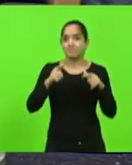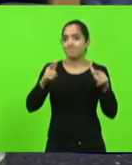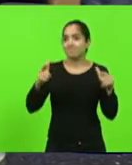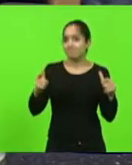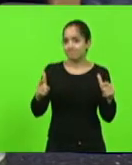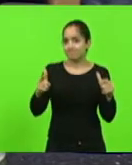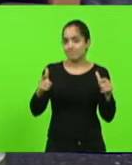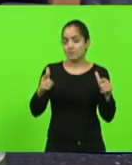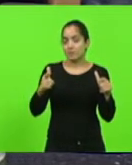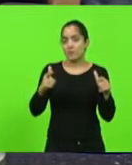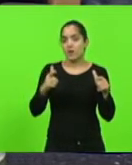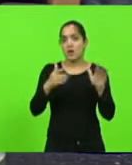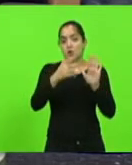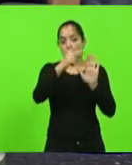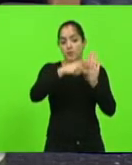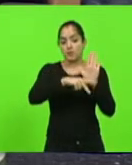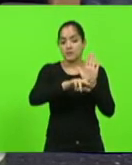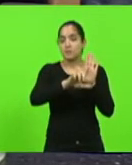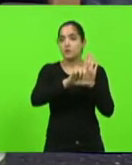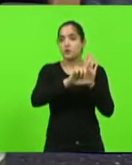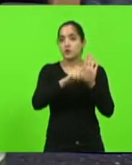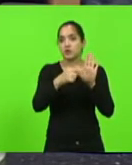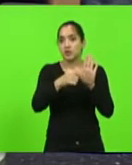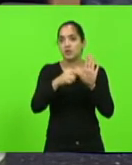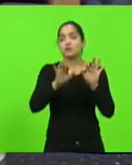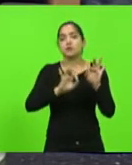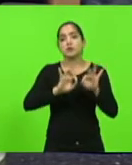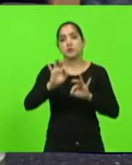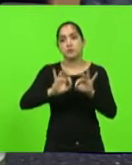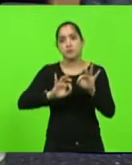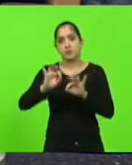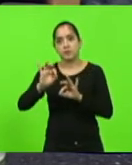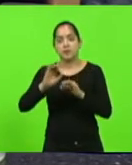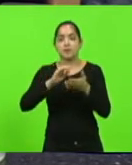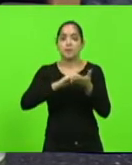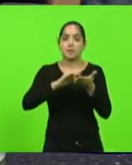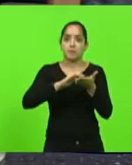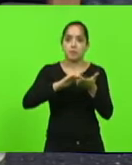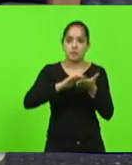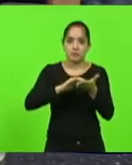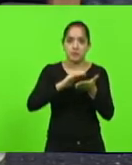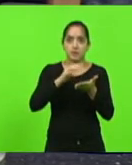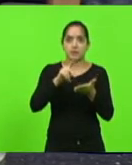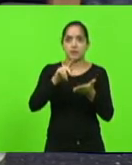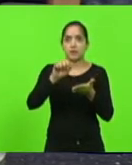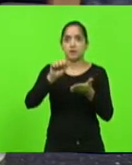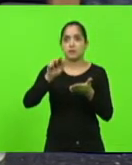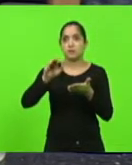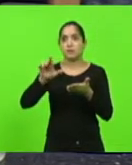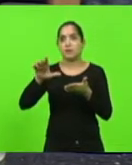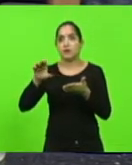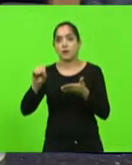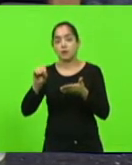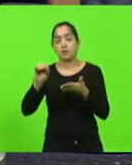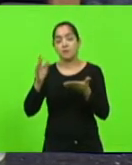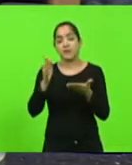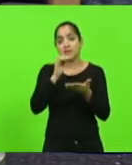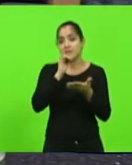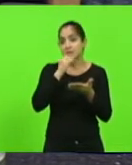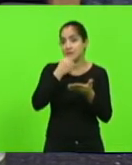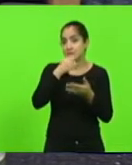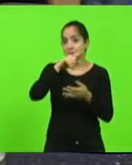esse projeto que foi construído pelos líderes, estava o secretário Paulo Eli da Fazenda, em que, infelizmente, o governo do Estado vetou,